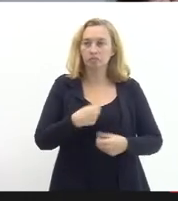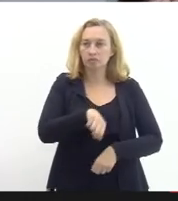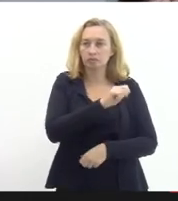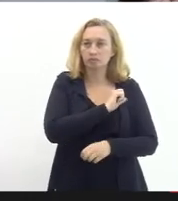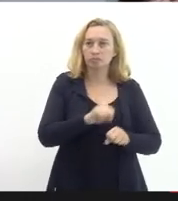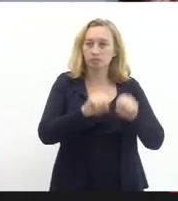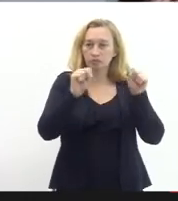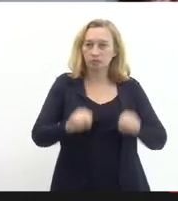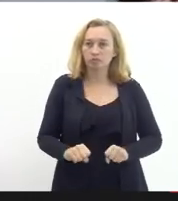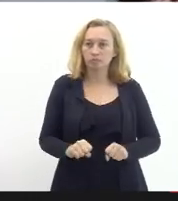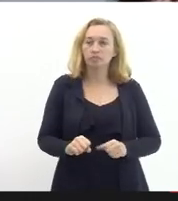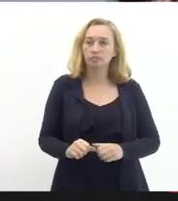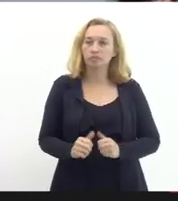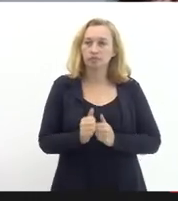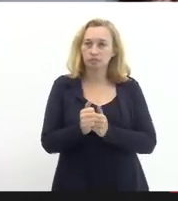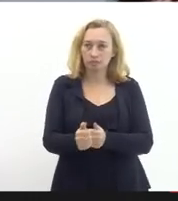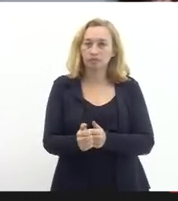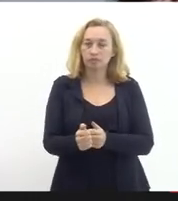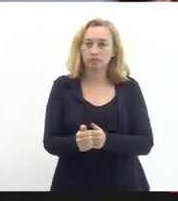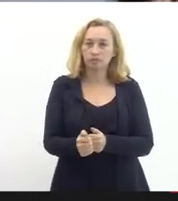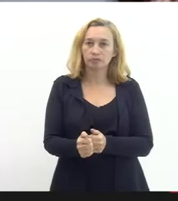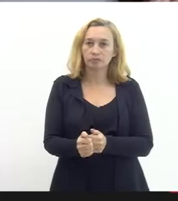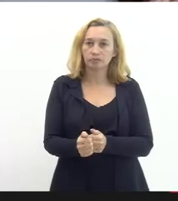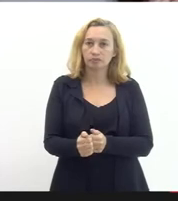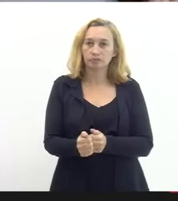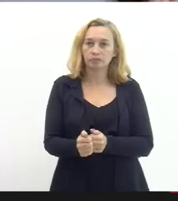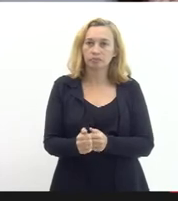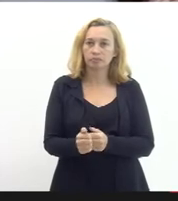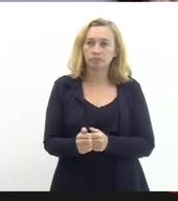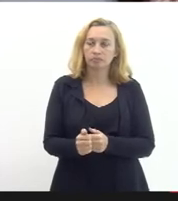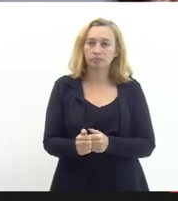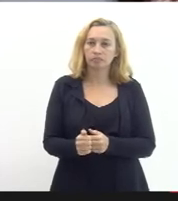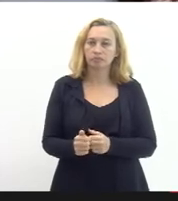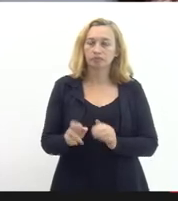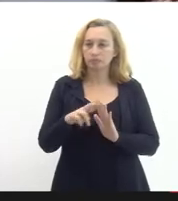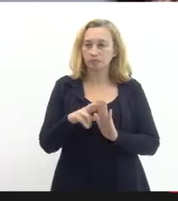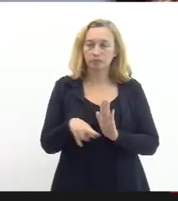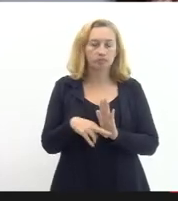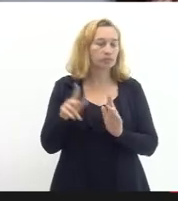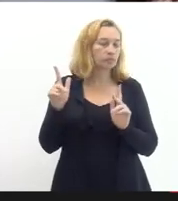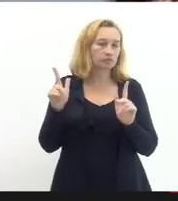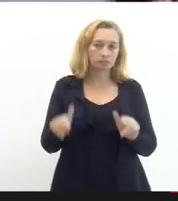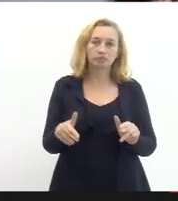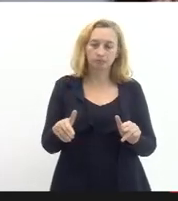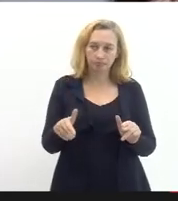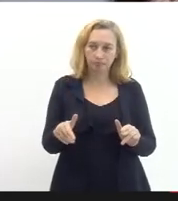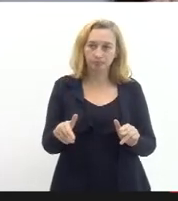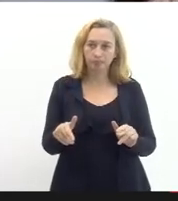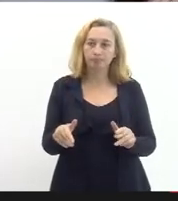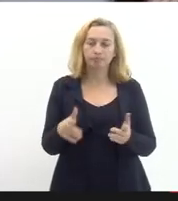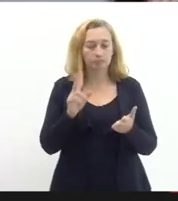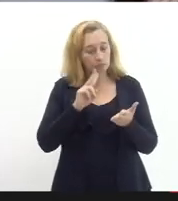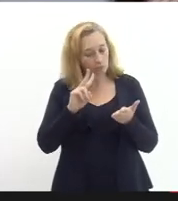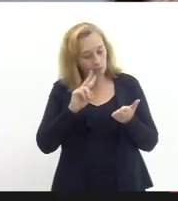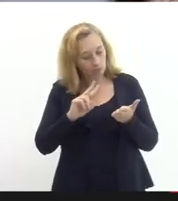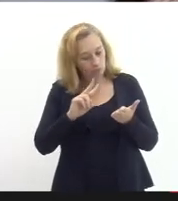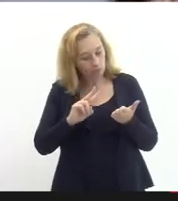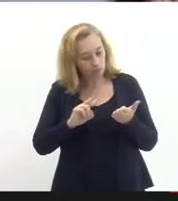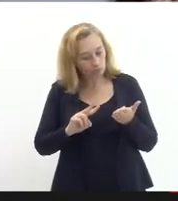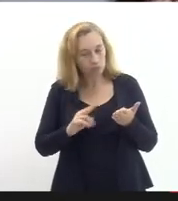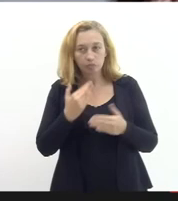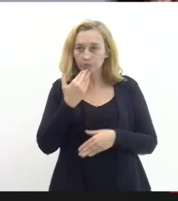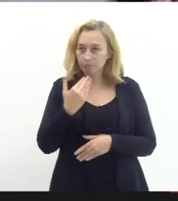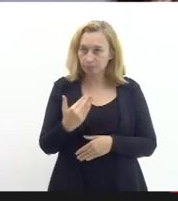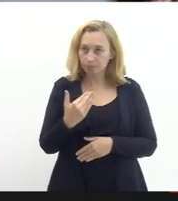processo segue sim segue o mesmo o mesmo procedimento a gente fez esse esse levantamento e está